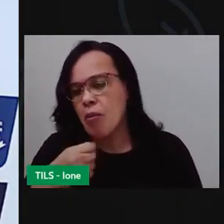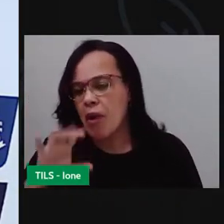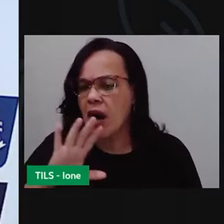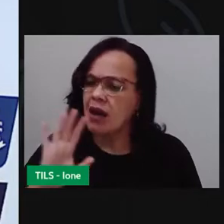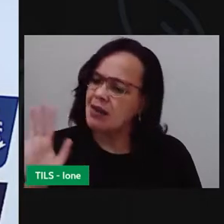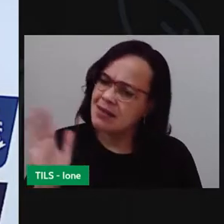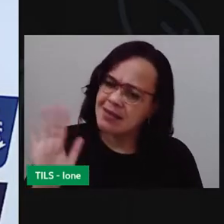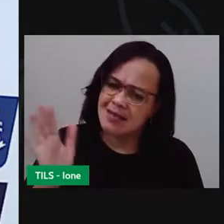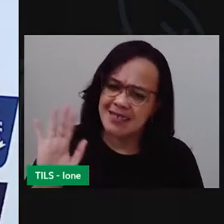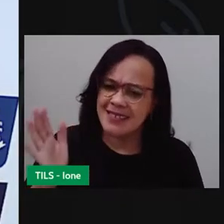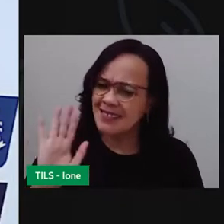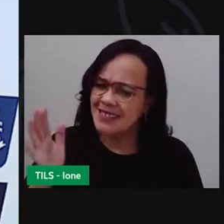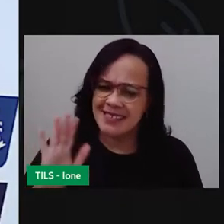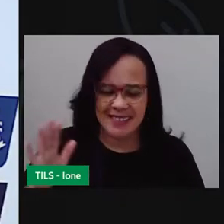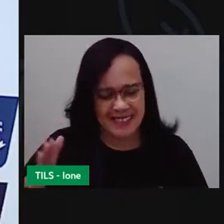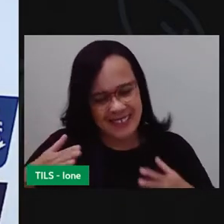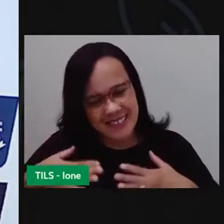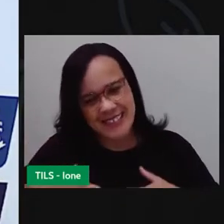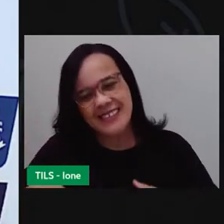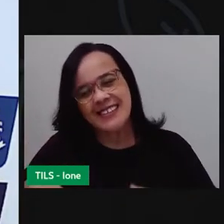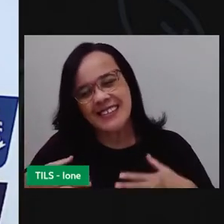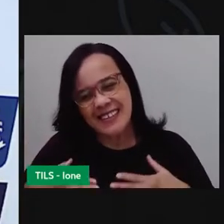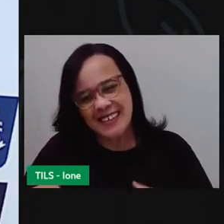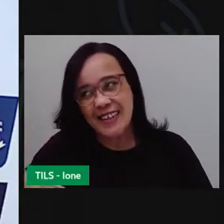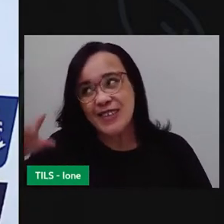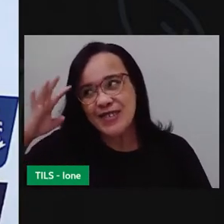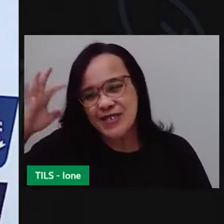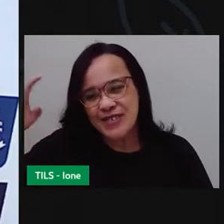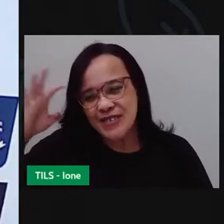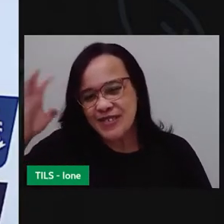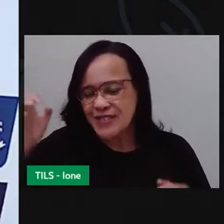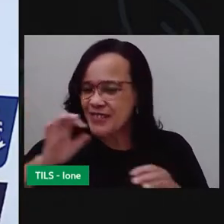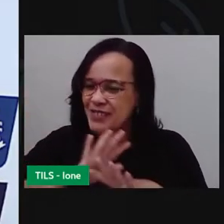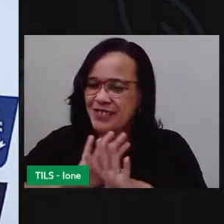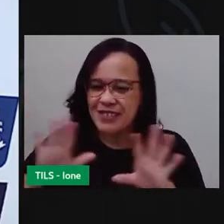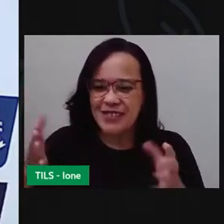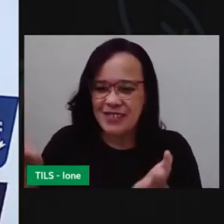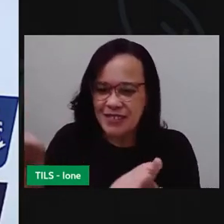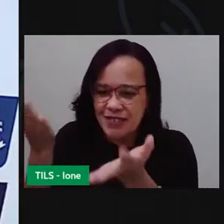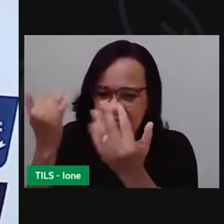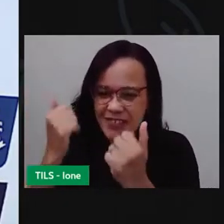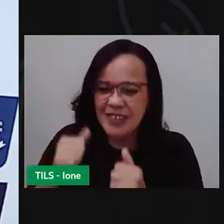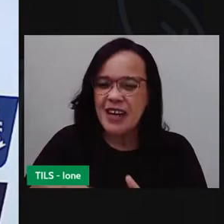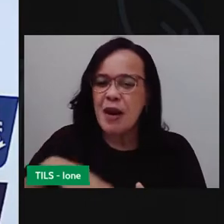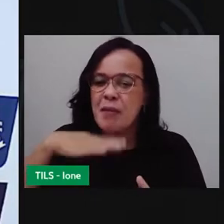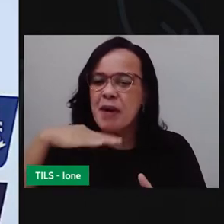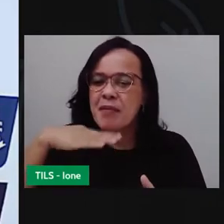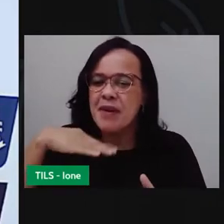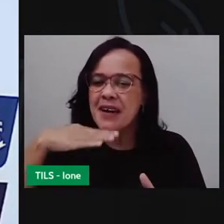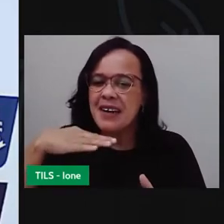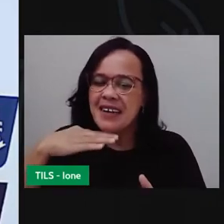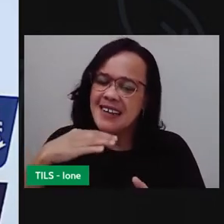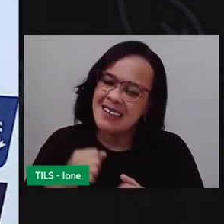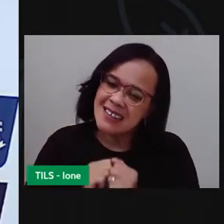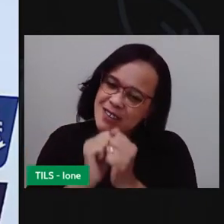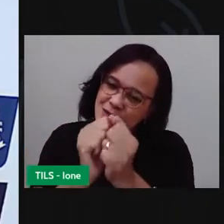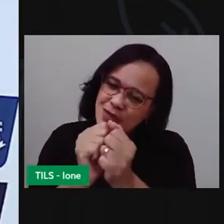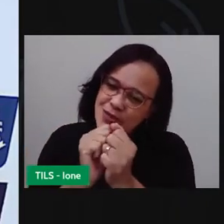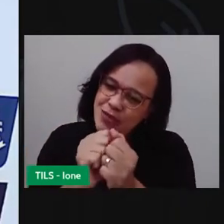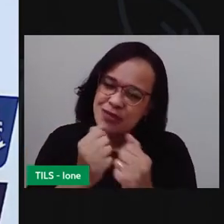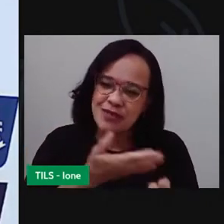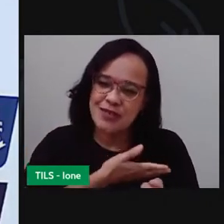calma, pois só um pesadelo. Vem, vamos ver a mamãe. Ela está na sala com os nossos amigos.